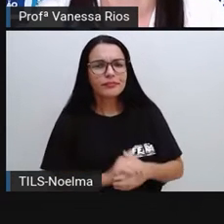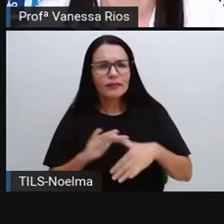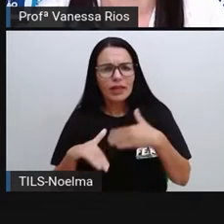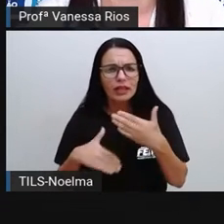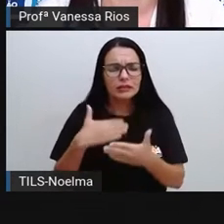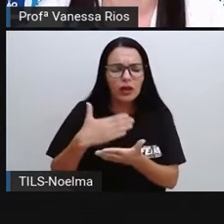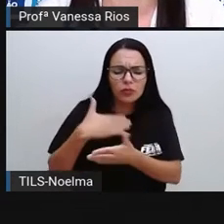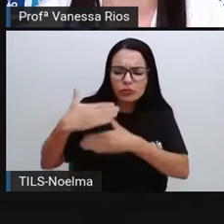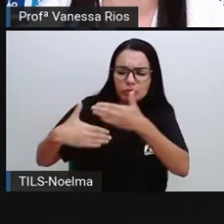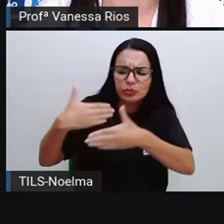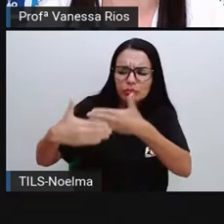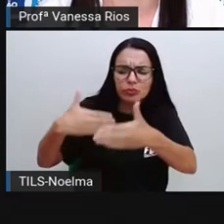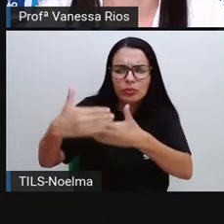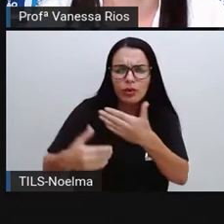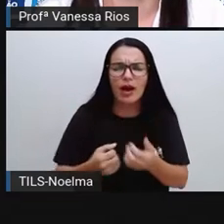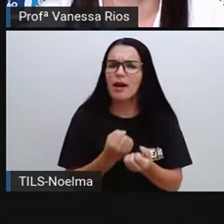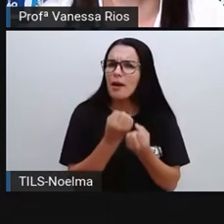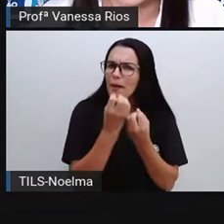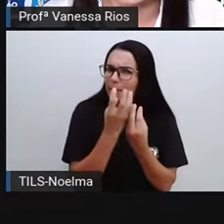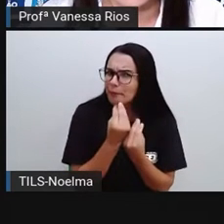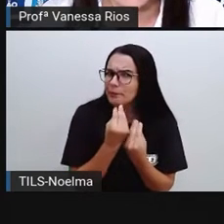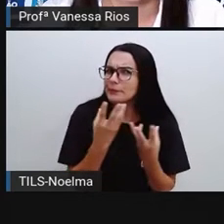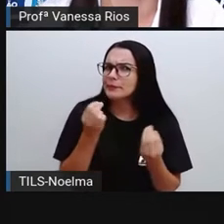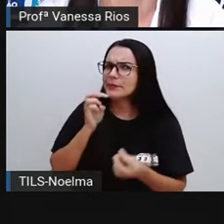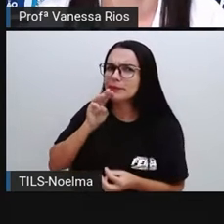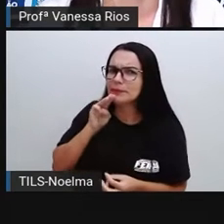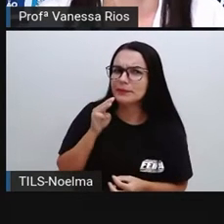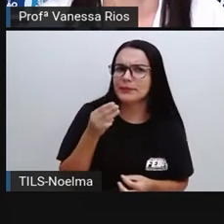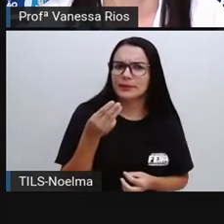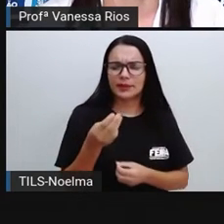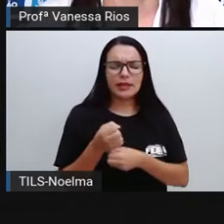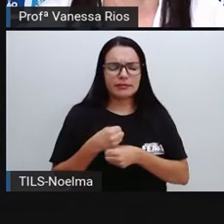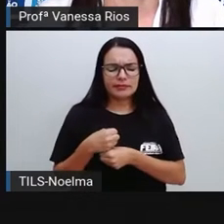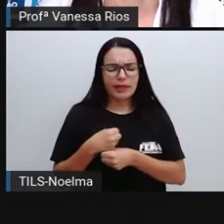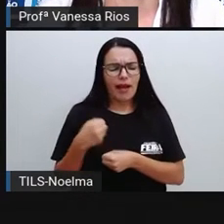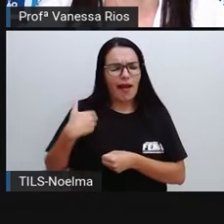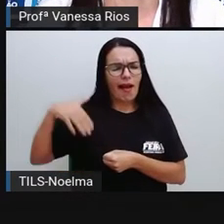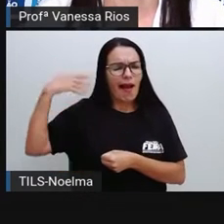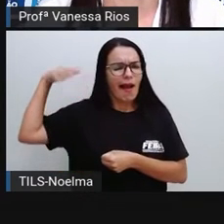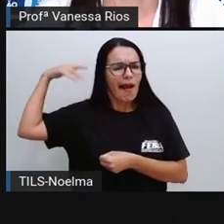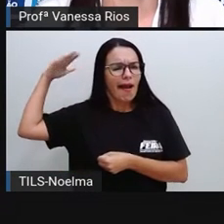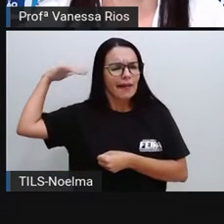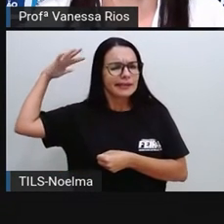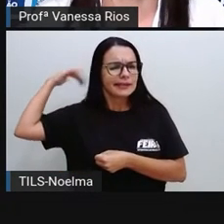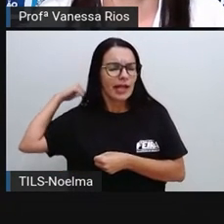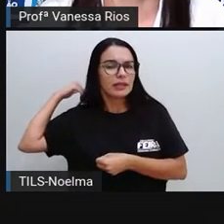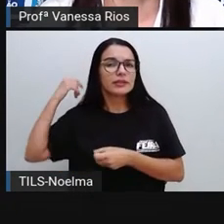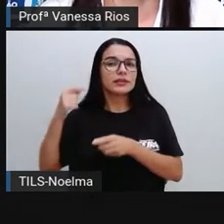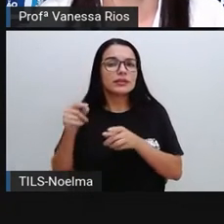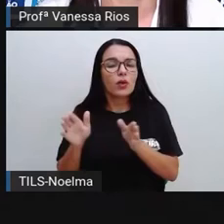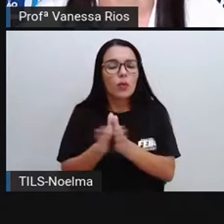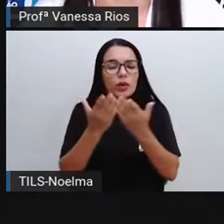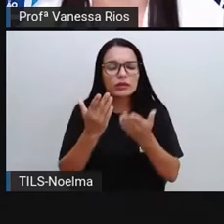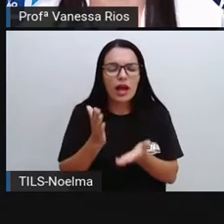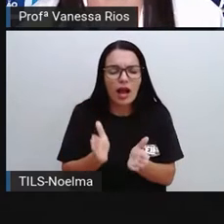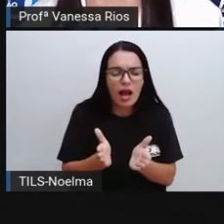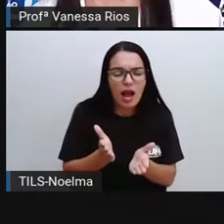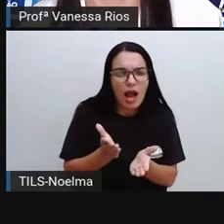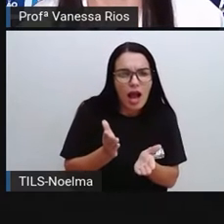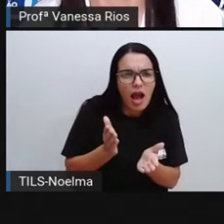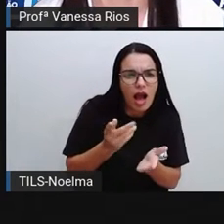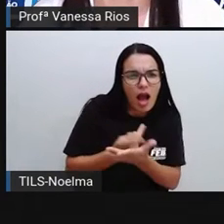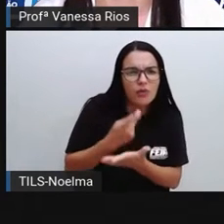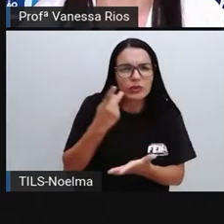isso aí foi há muitos milhares de anos atrás, todo esse processo de plantio, de